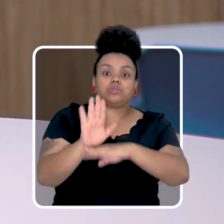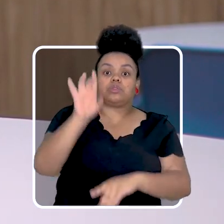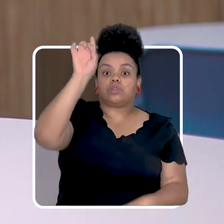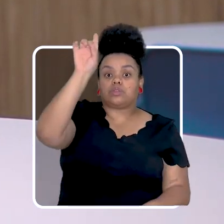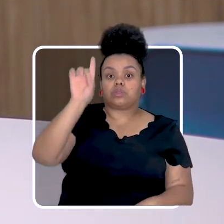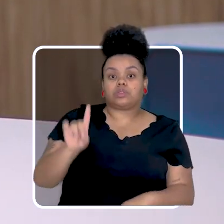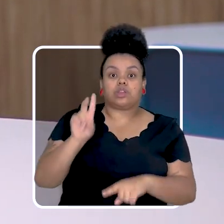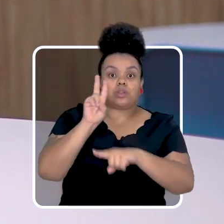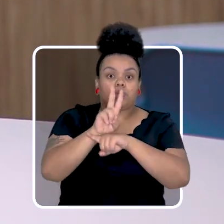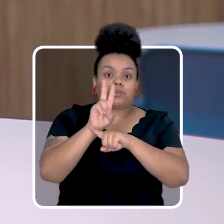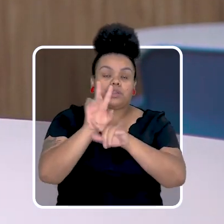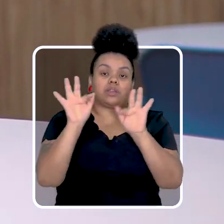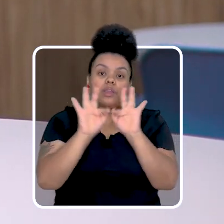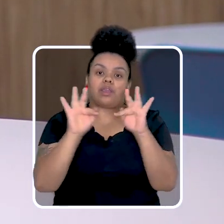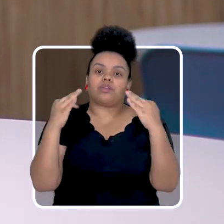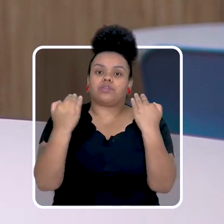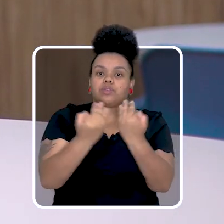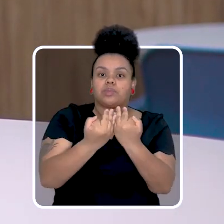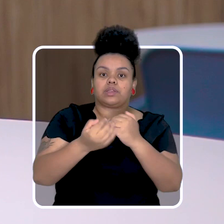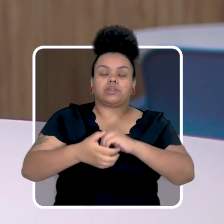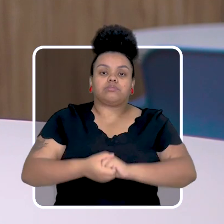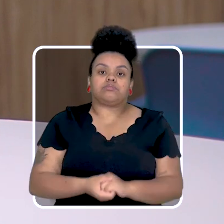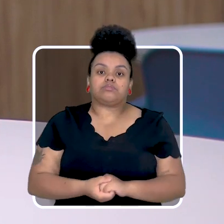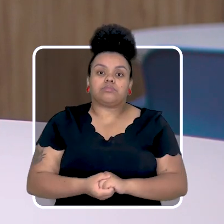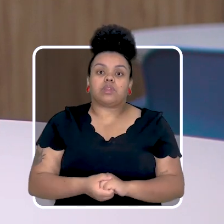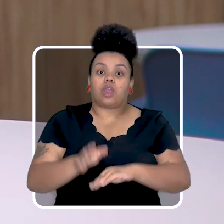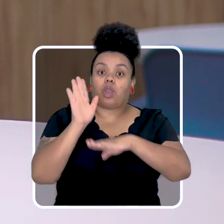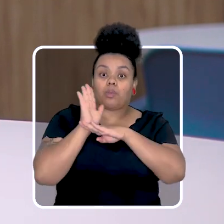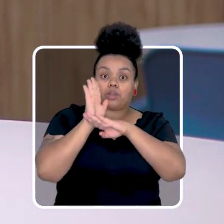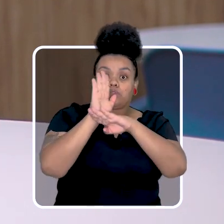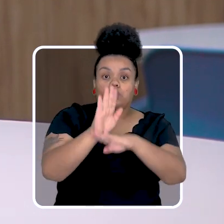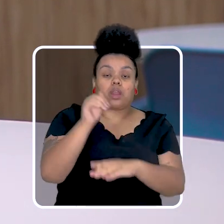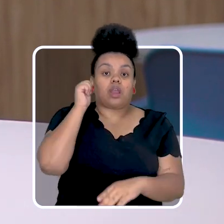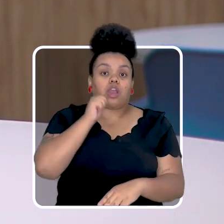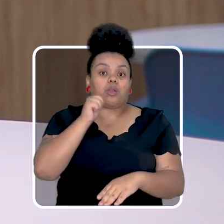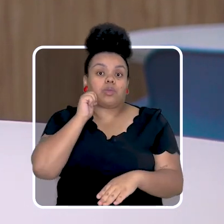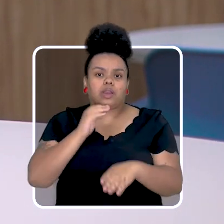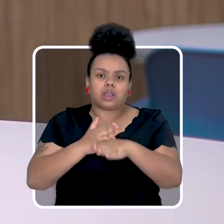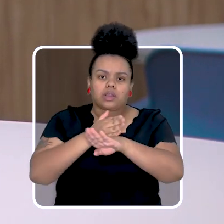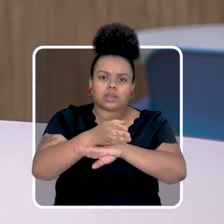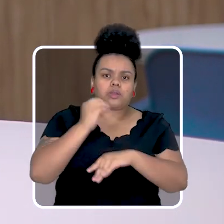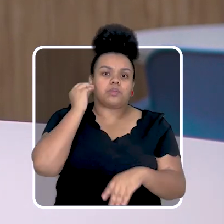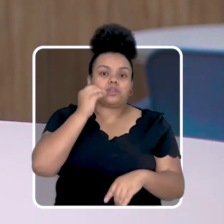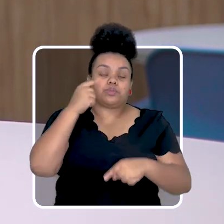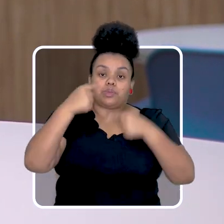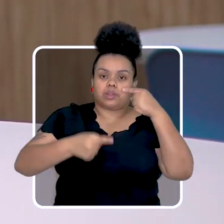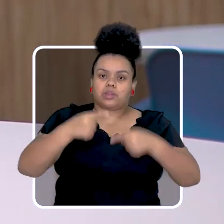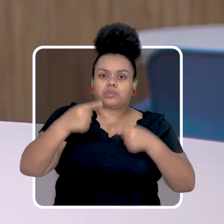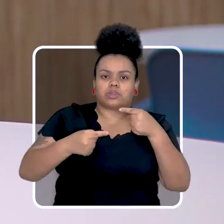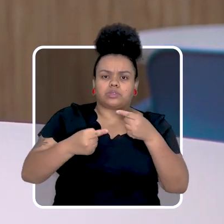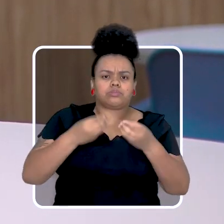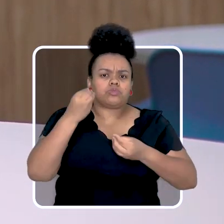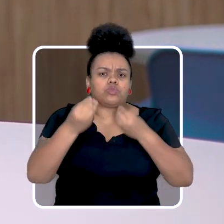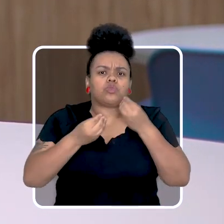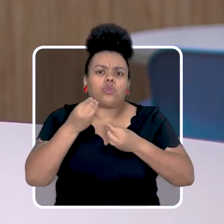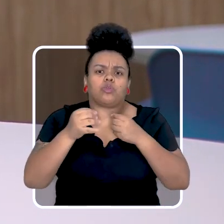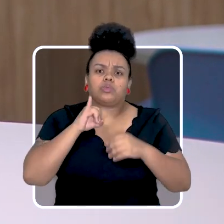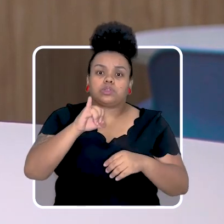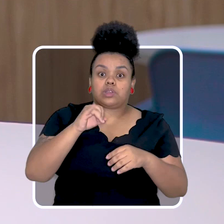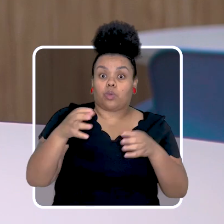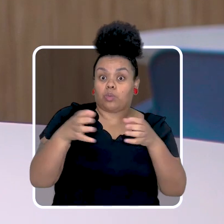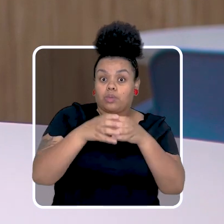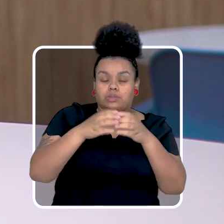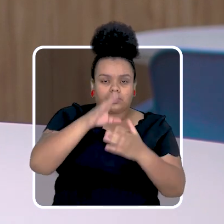direitos na proteção da família e de seus valores e na inserção da mulher na política. Como seria tudo isso se não